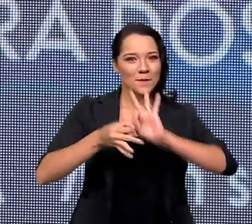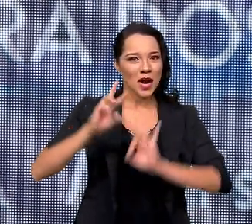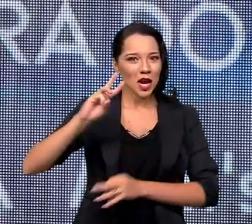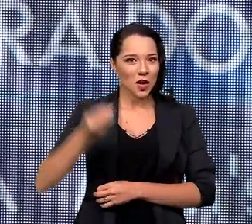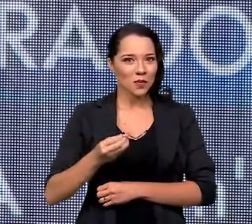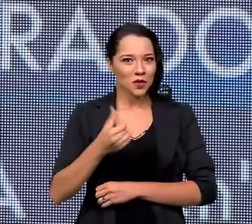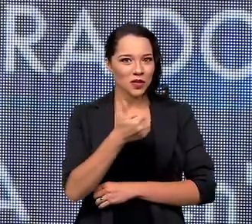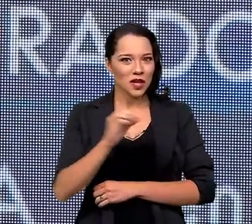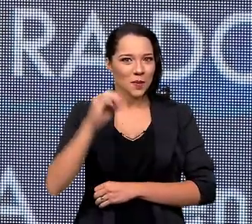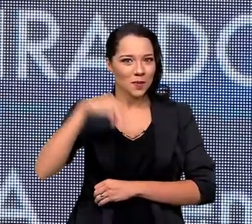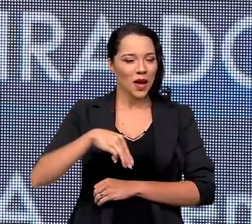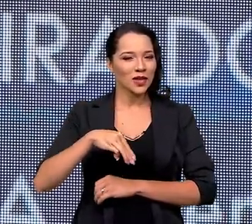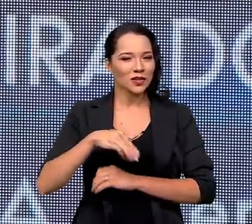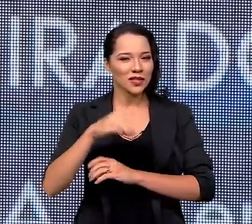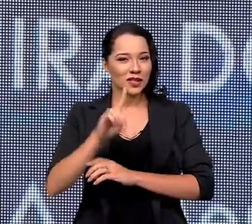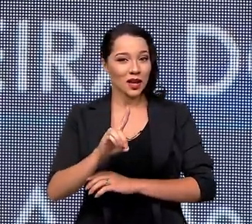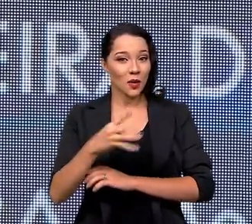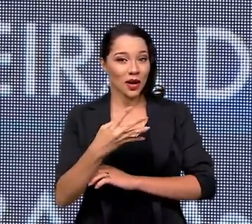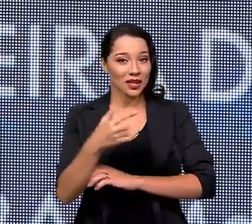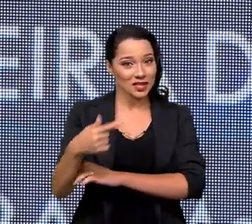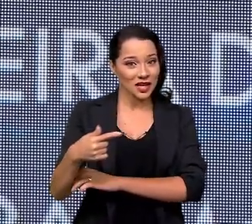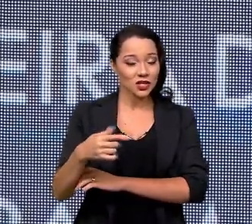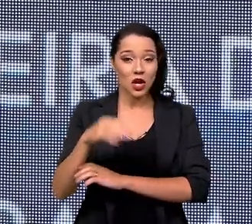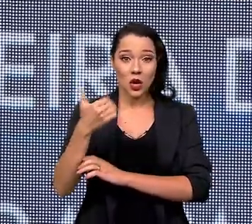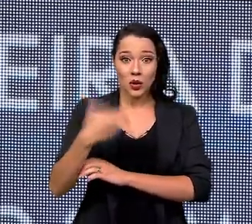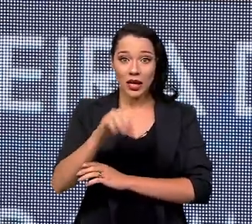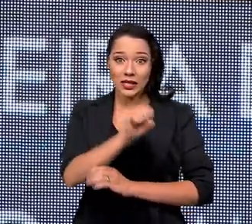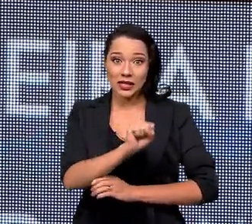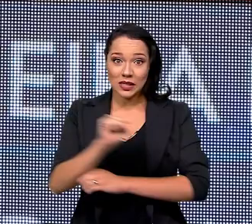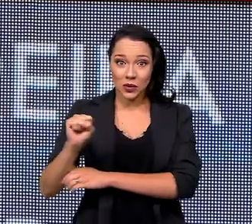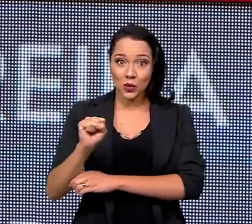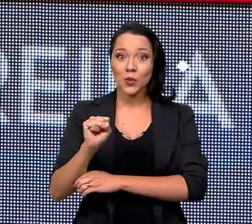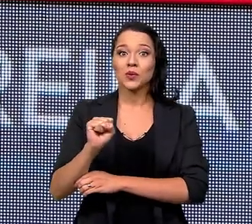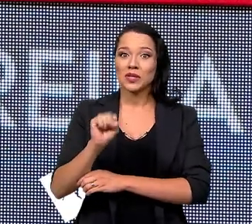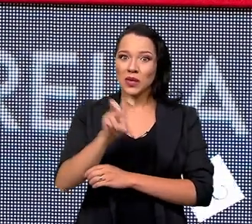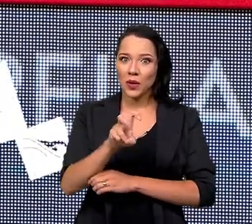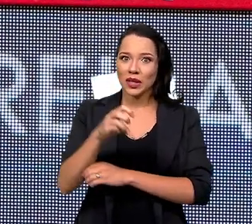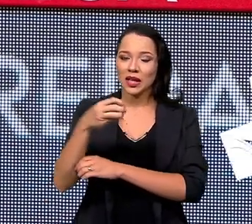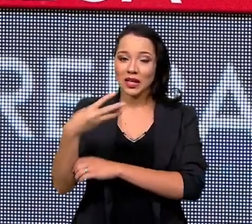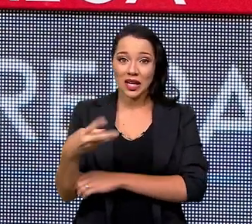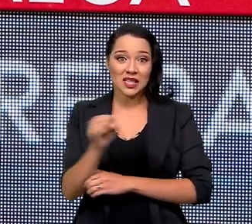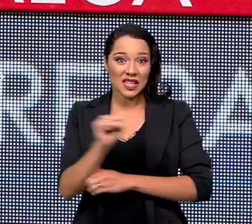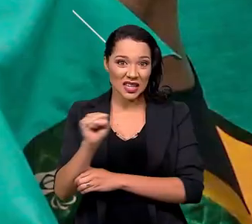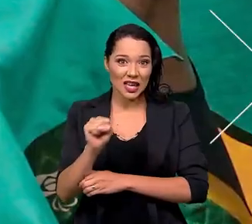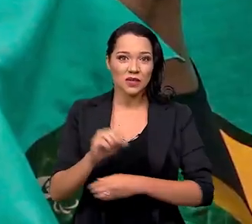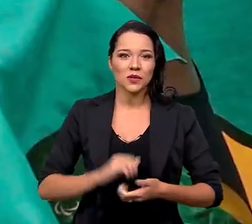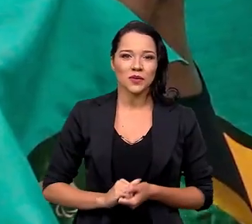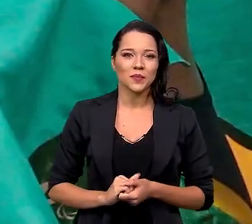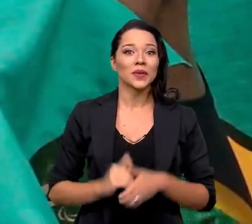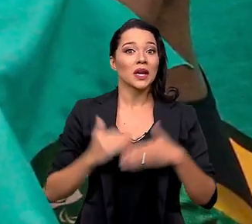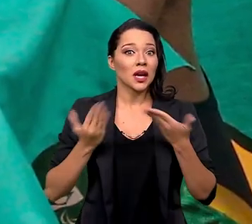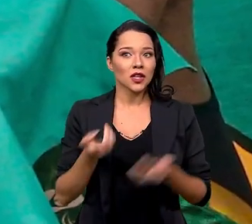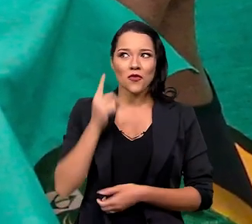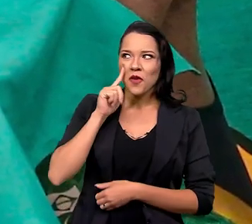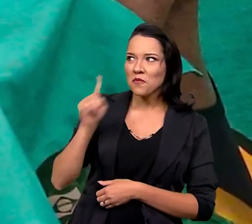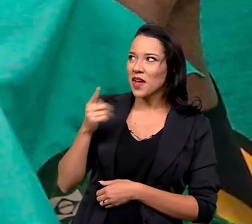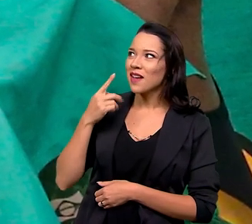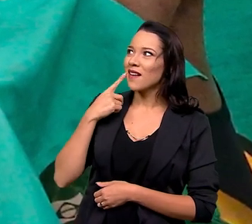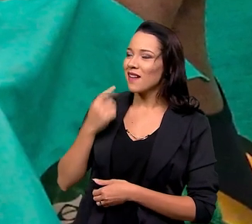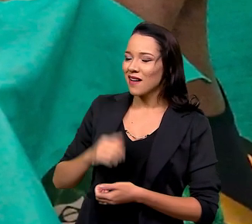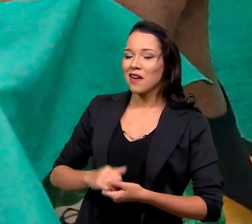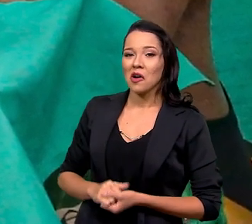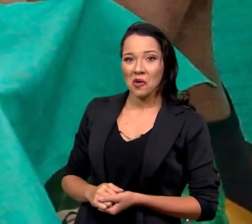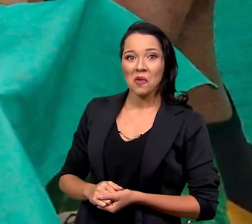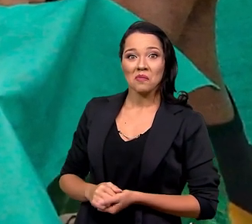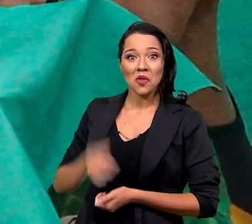nos 100 metros da classe T47, com 10 segundos e 53 centésimos. Olha o cara tirando onda aí!